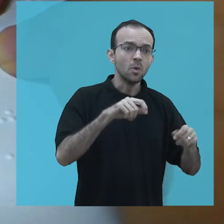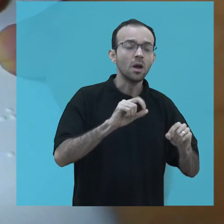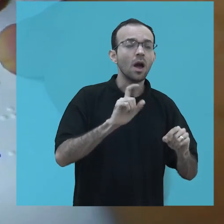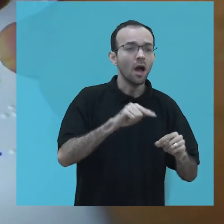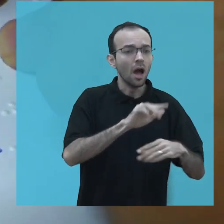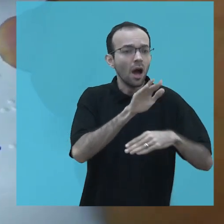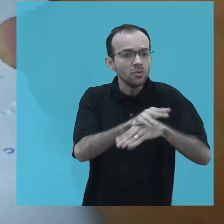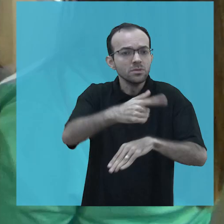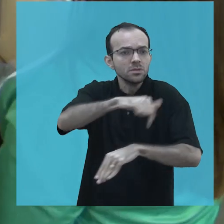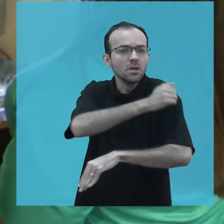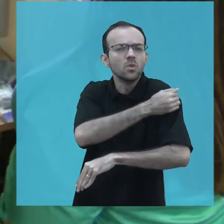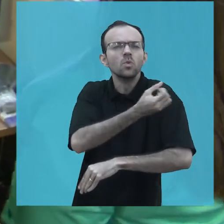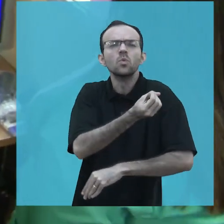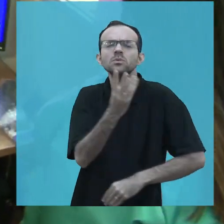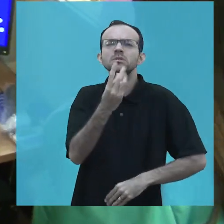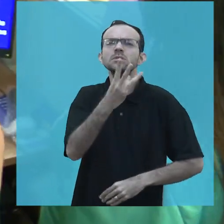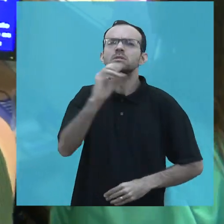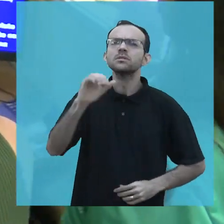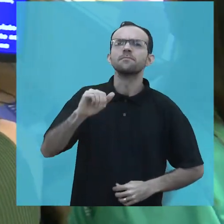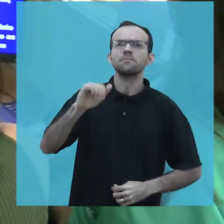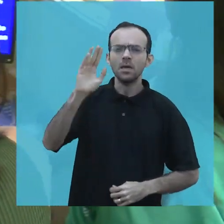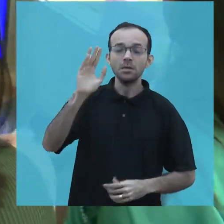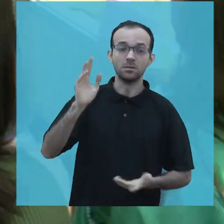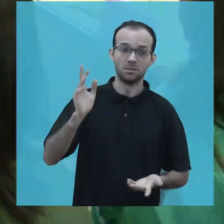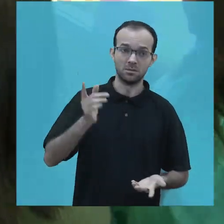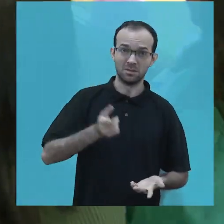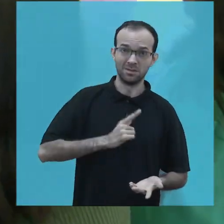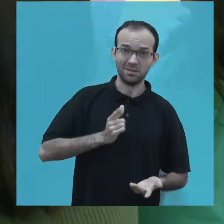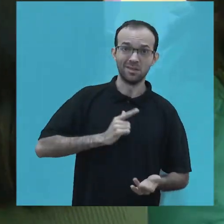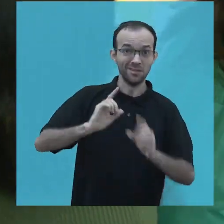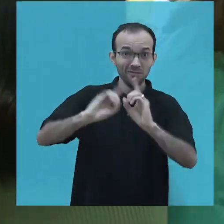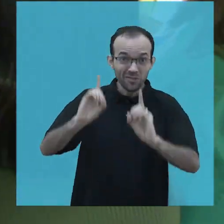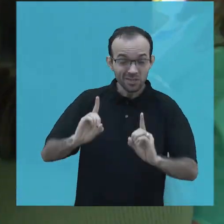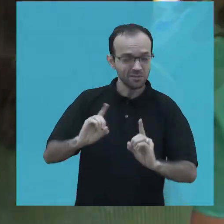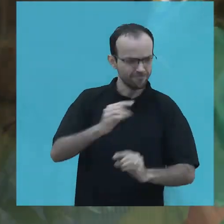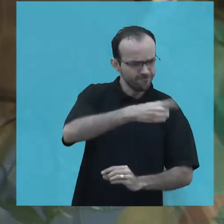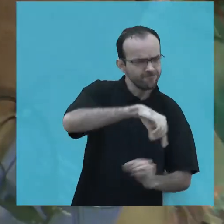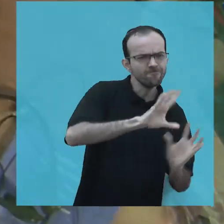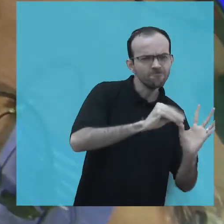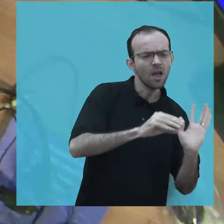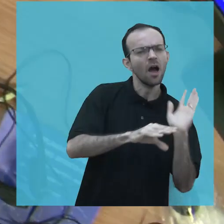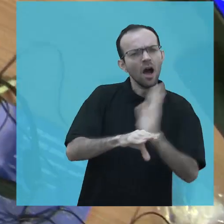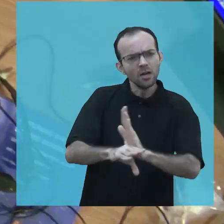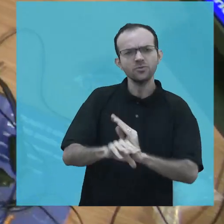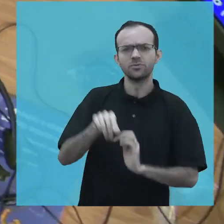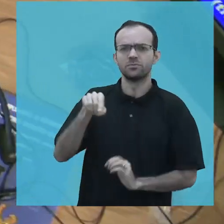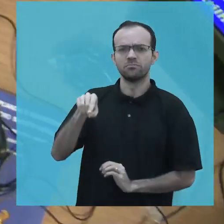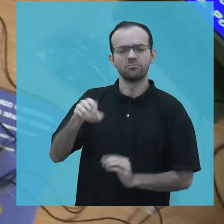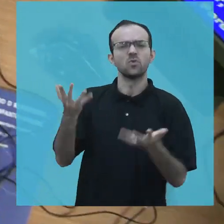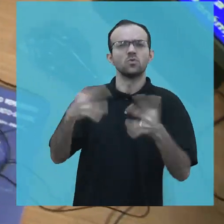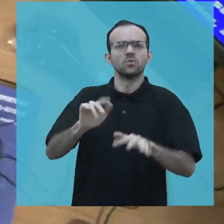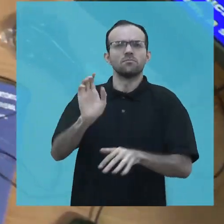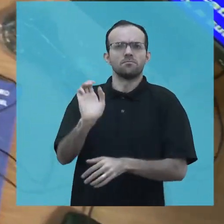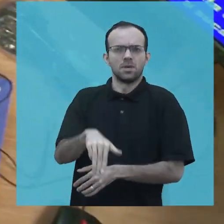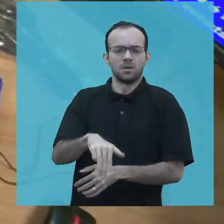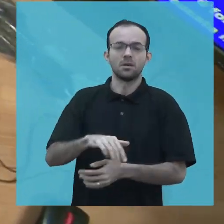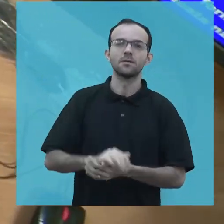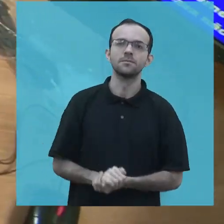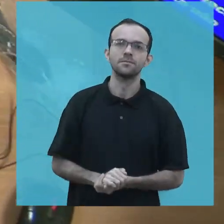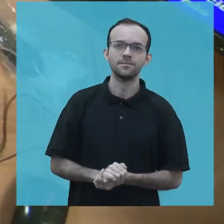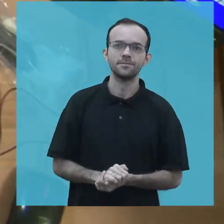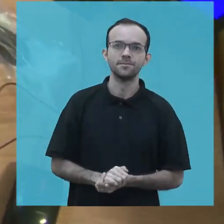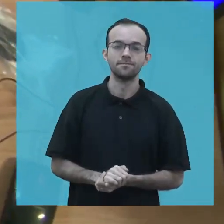capacitados para incluir cerca de 300 alunos dos diversos campi que têm algum tipo de deficiência